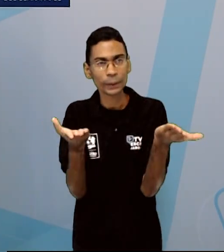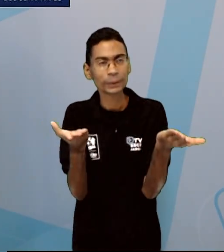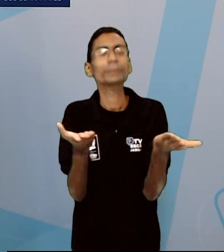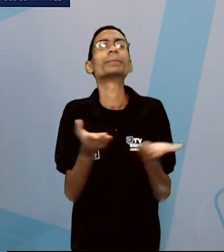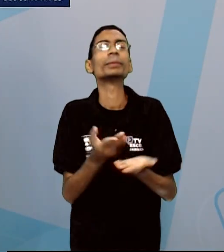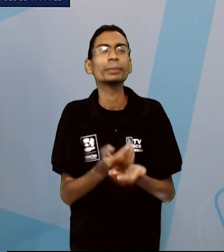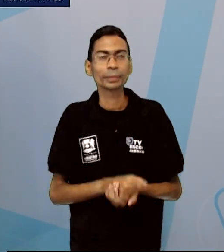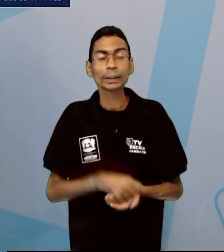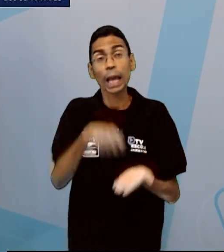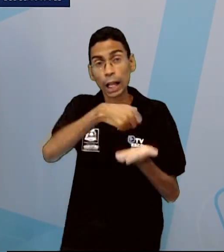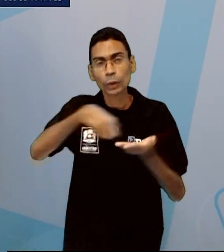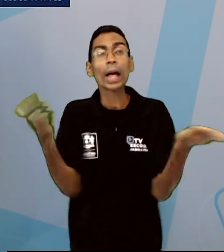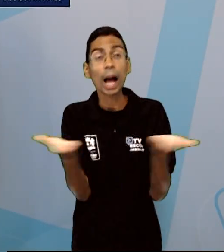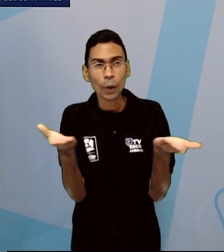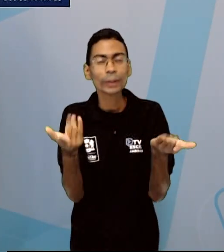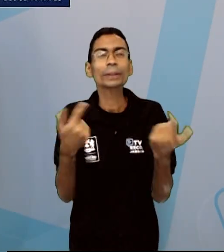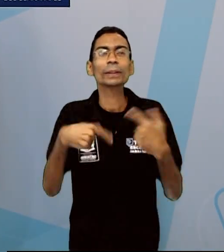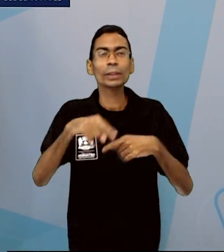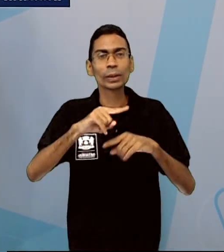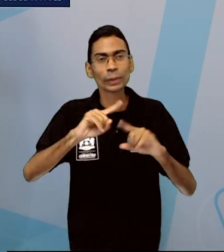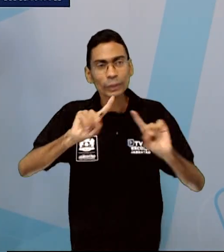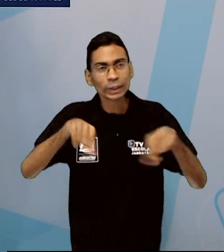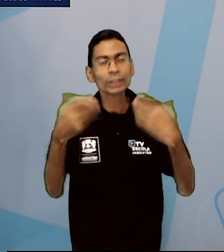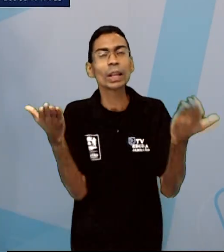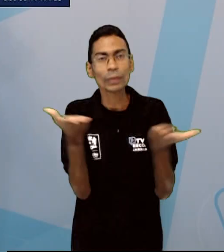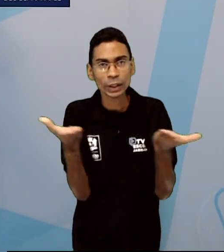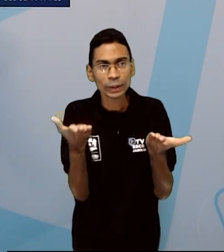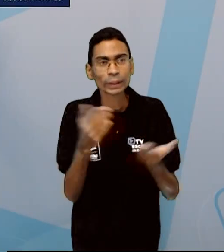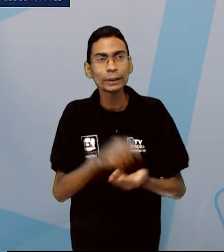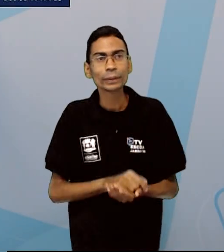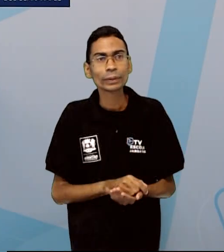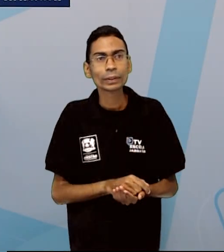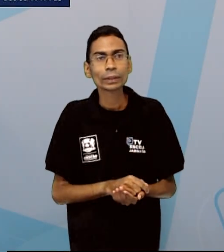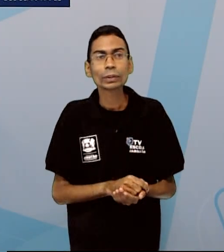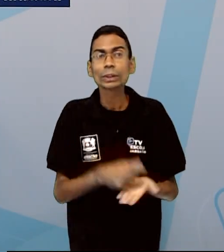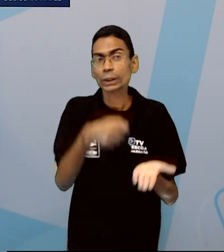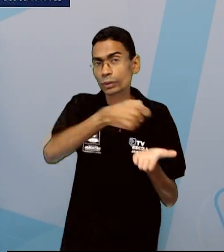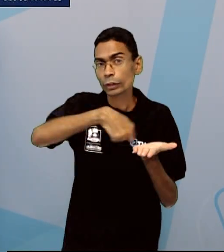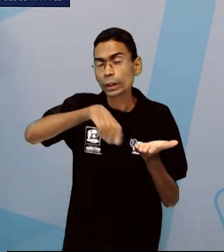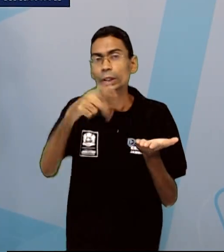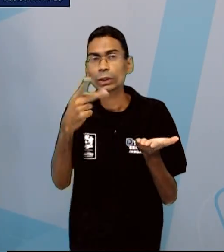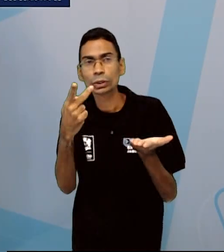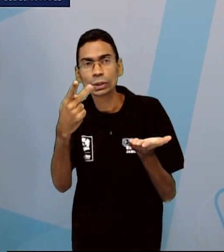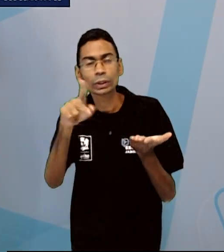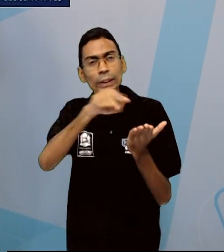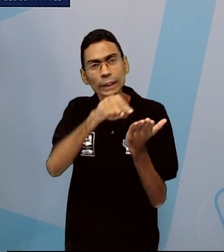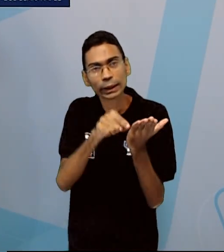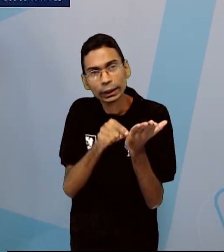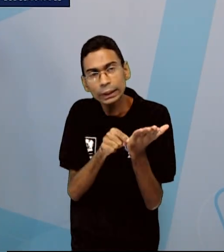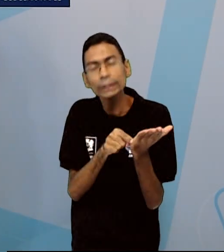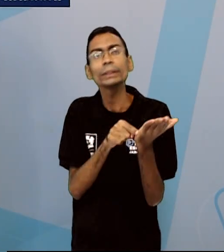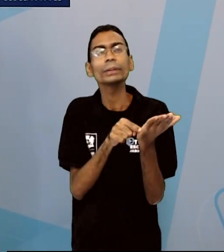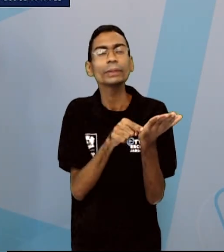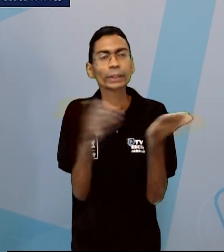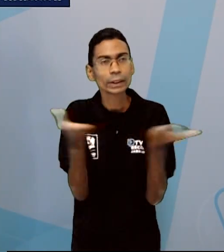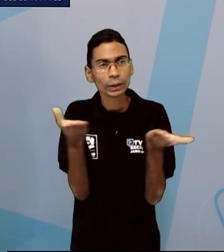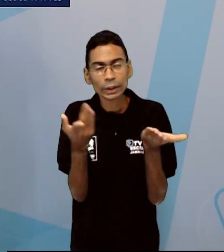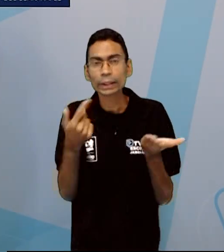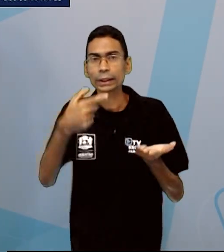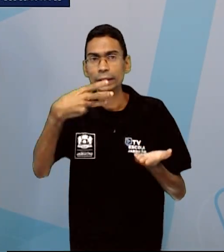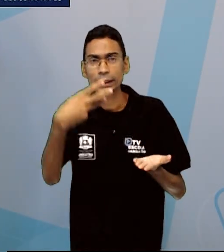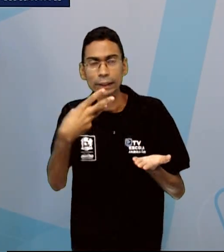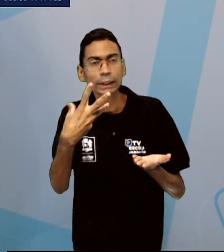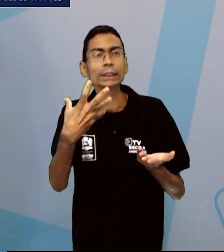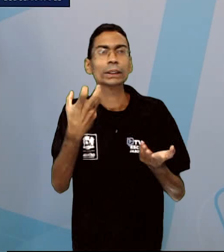você anotar o desafio de hoje. Você vai listar no seu caderno apenas três atitudes